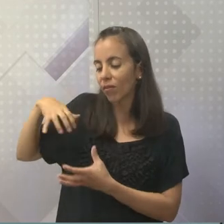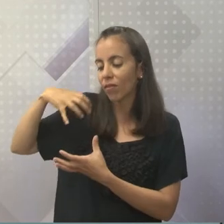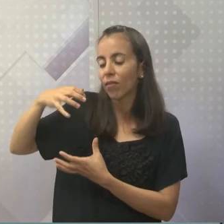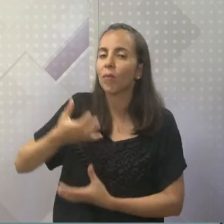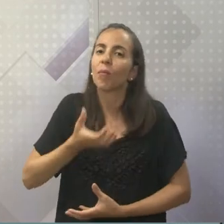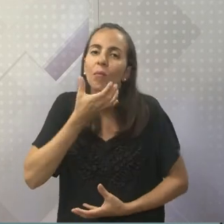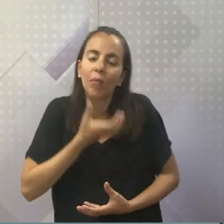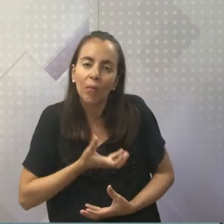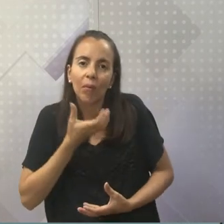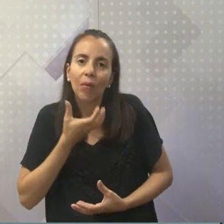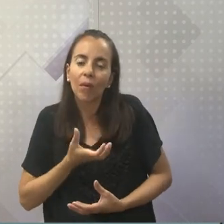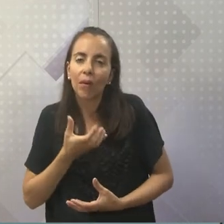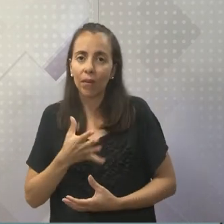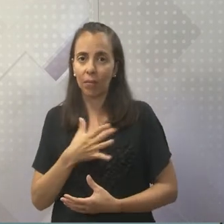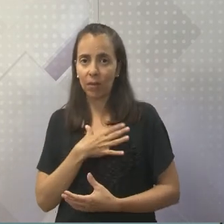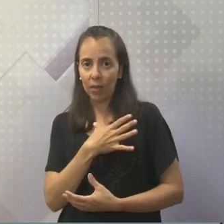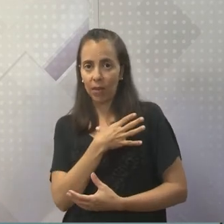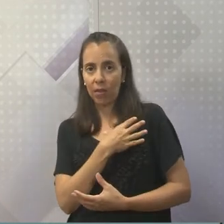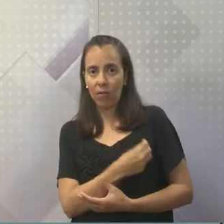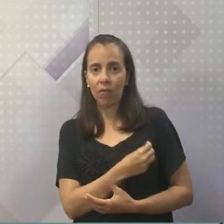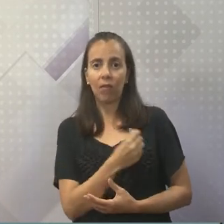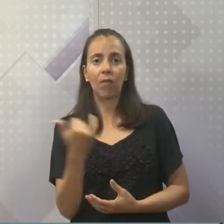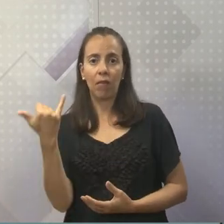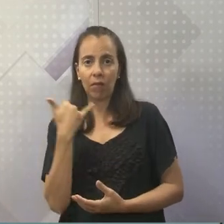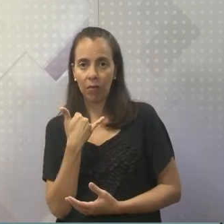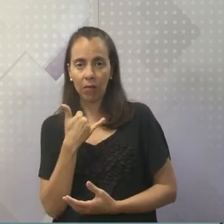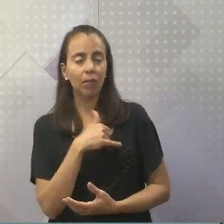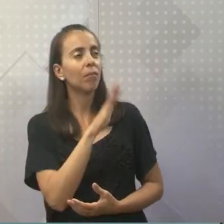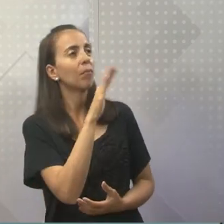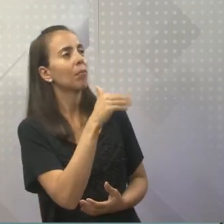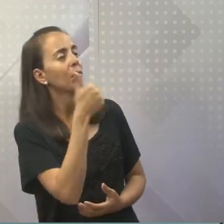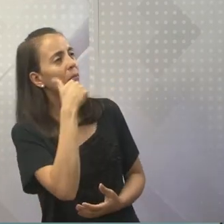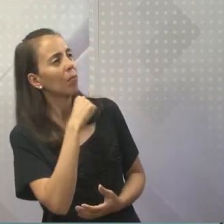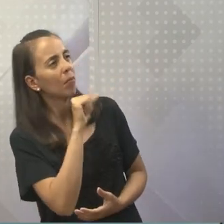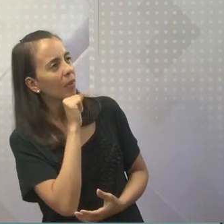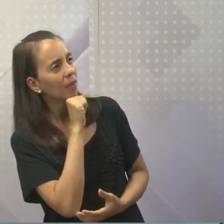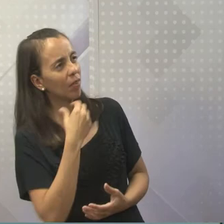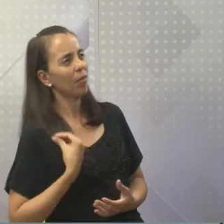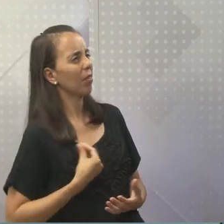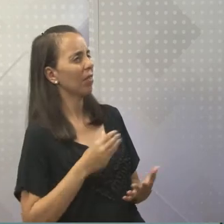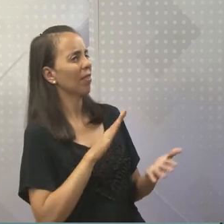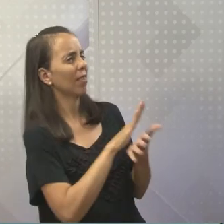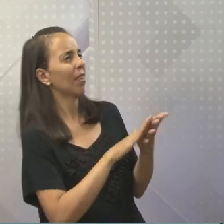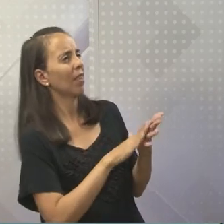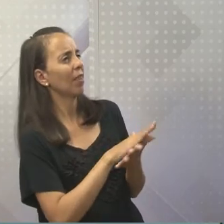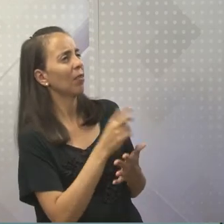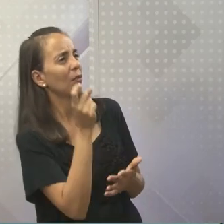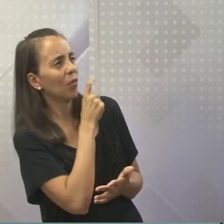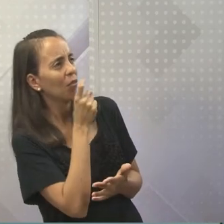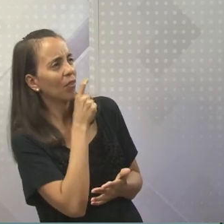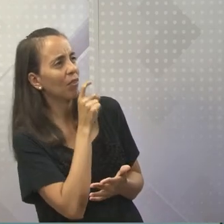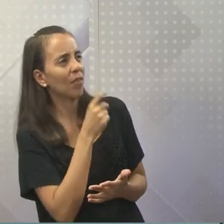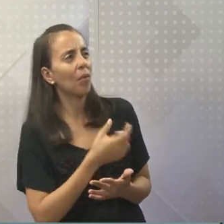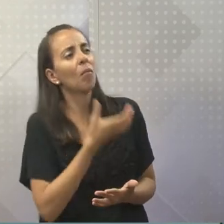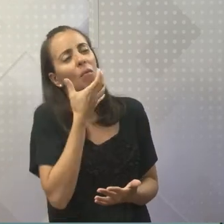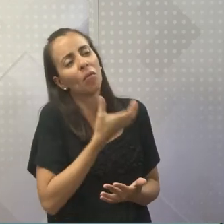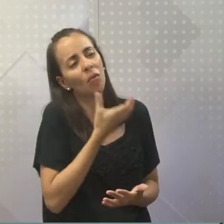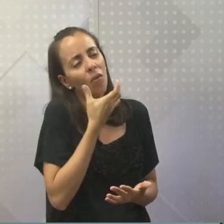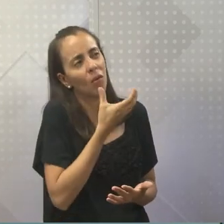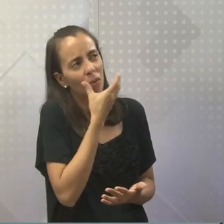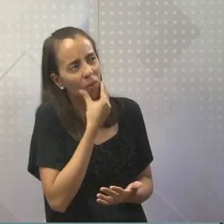Minha filha de cinco anos diz, mamãe, Papai Noel não existe. Mas será que ele realmente não existe? Será que ele realmente nunca existiu? Vamos lá conhecer.